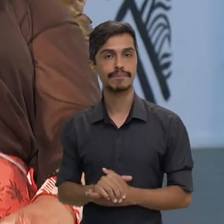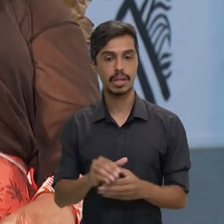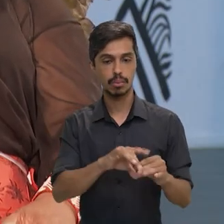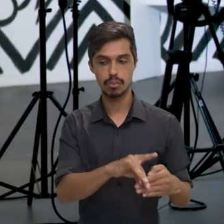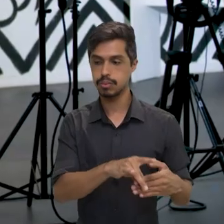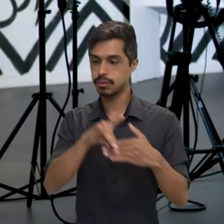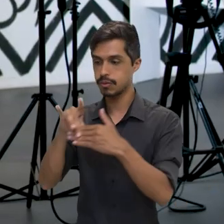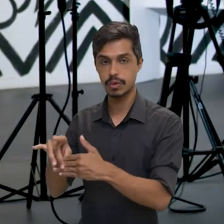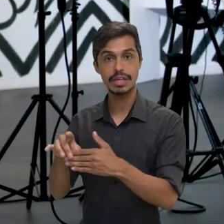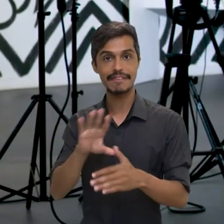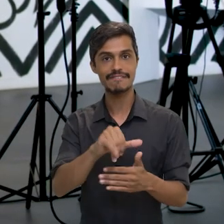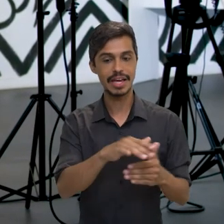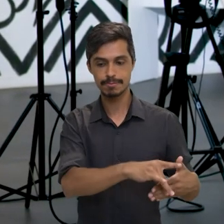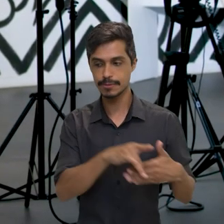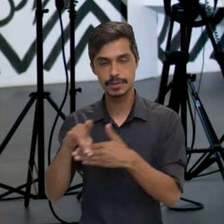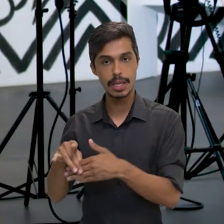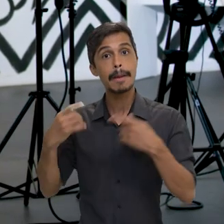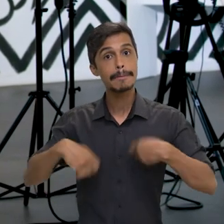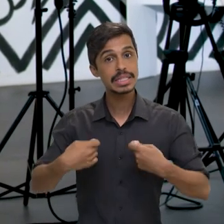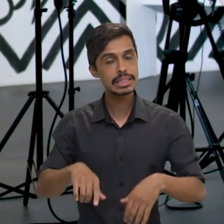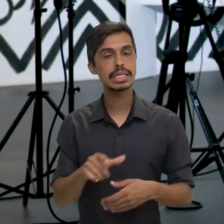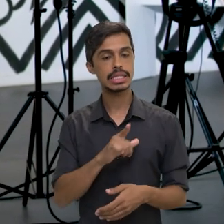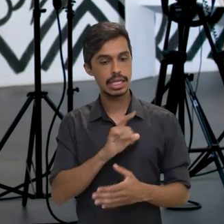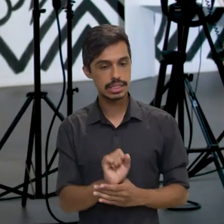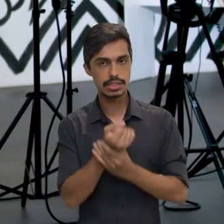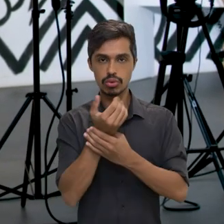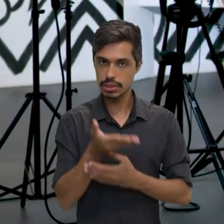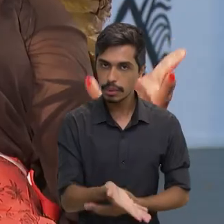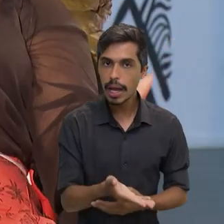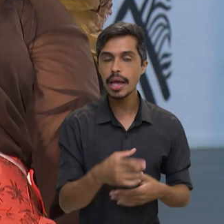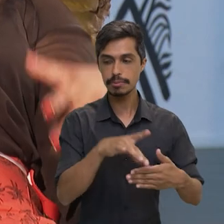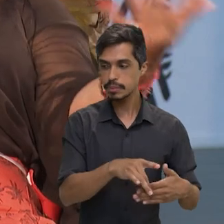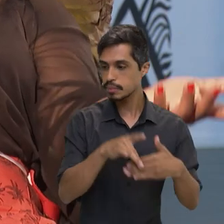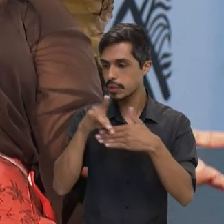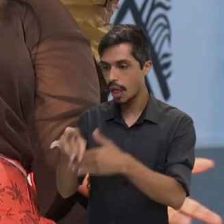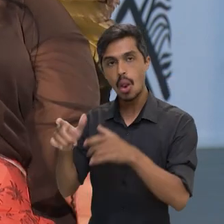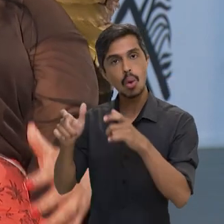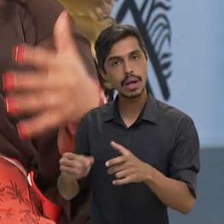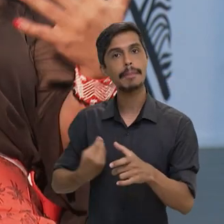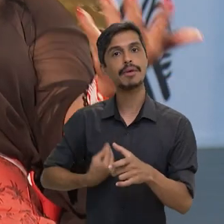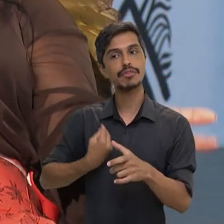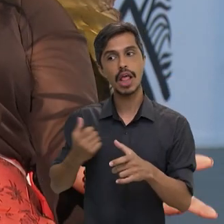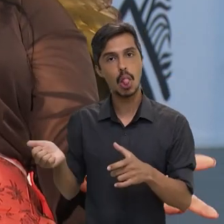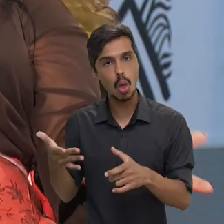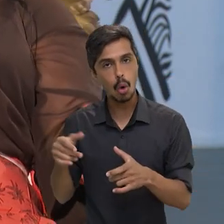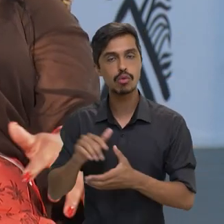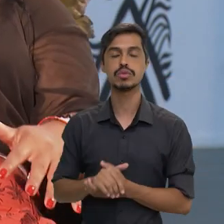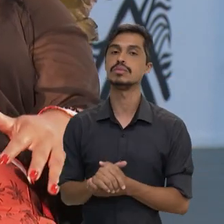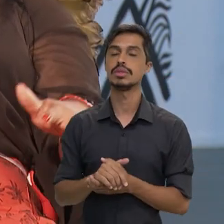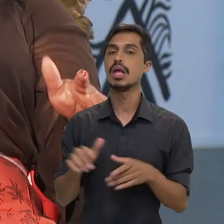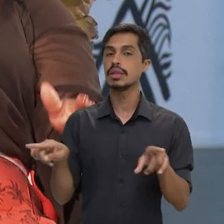E que vão ser removidos. Então, ele precisa ter essa segurança também de ter um lugar para ele morar, para ele